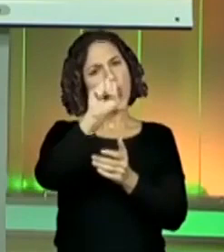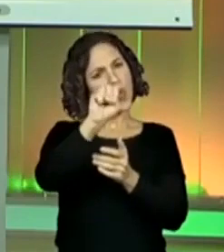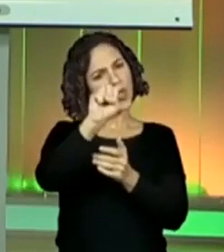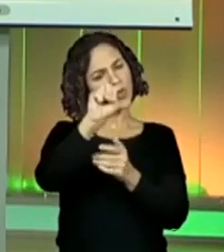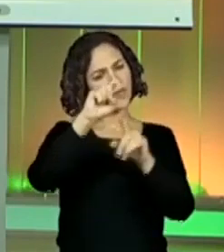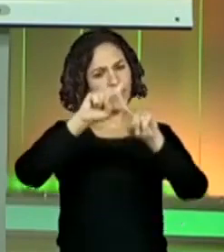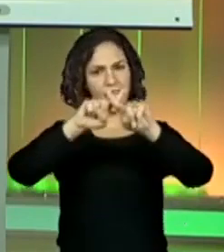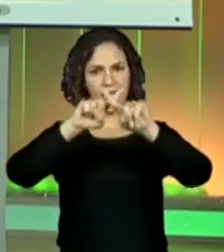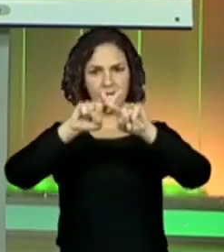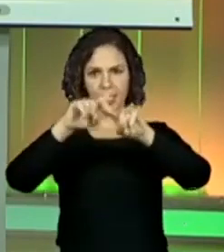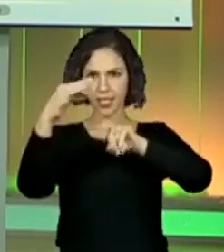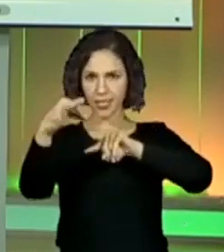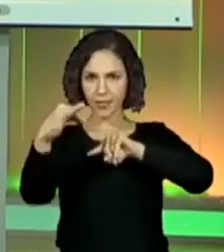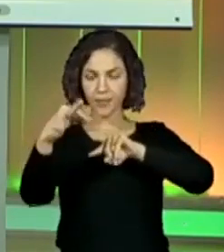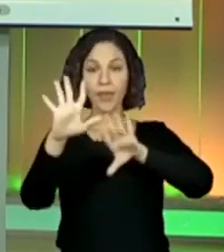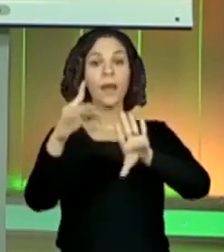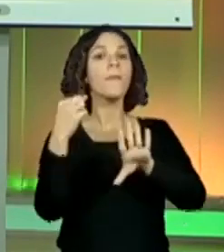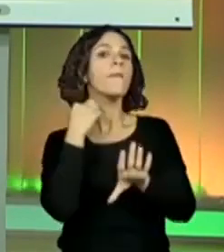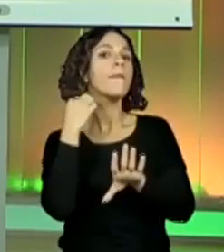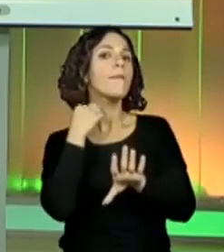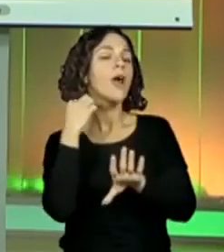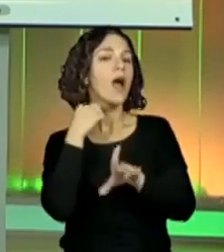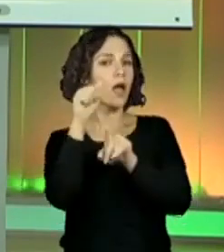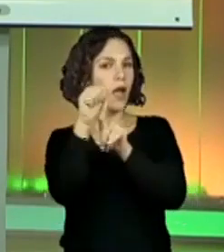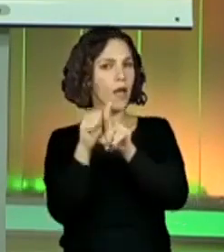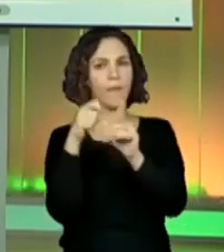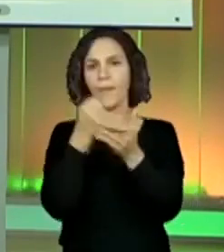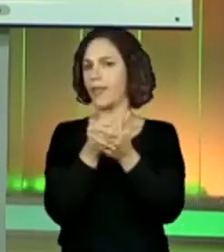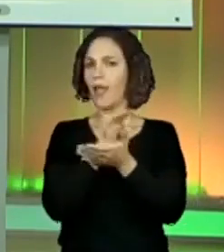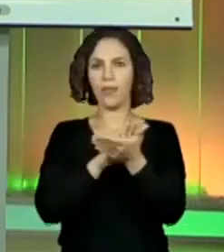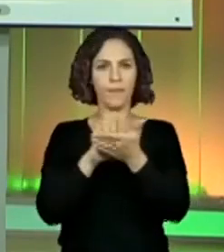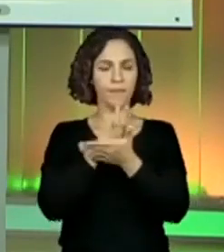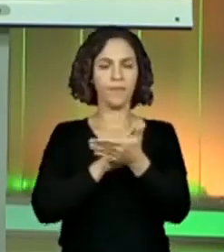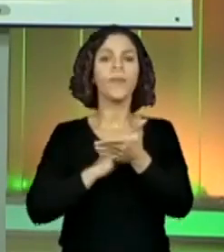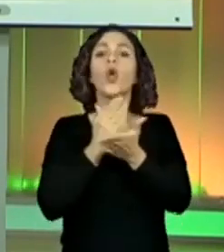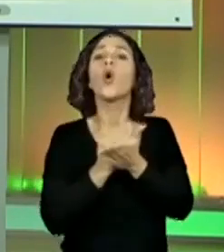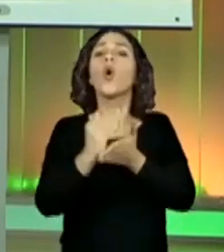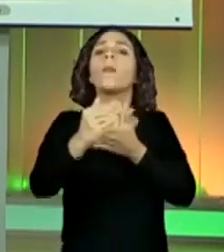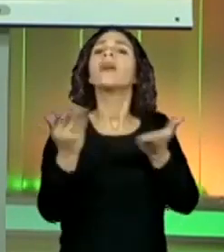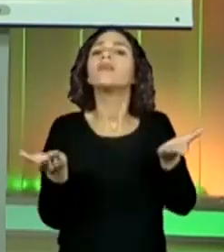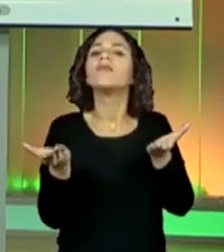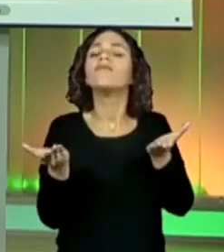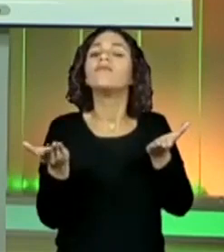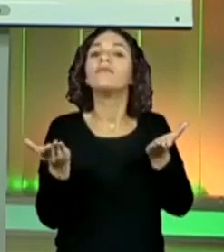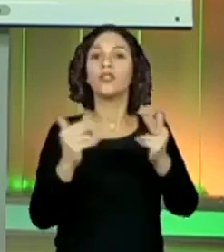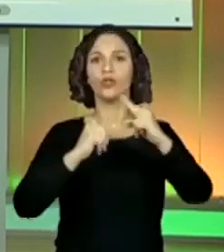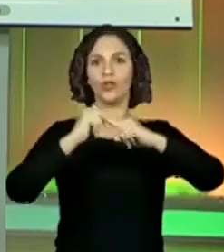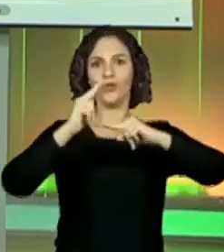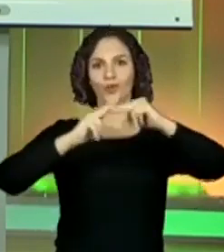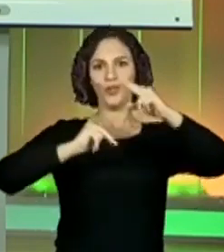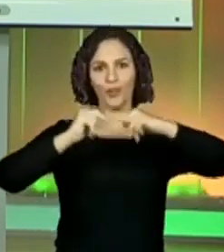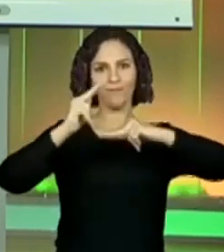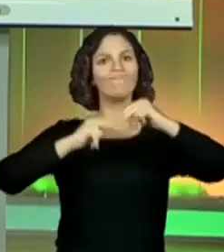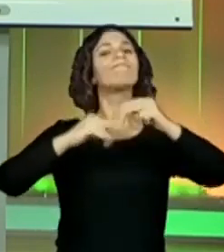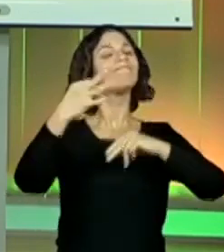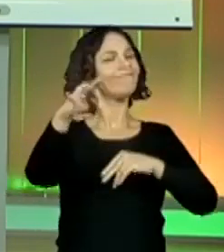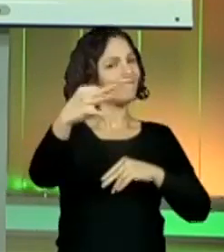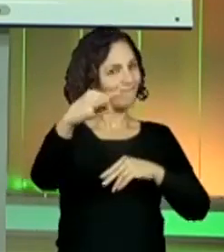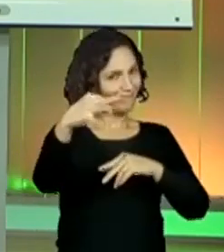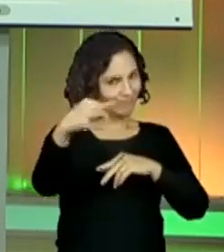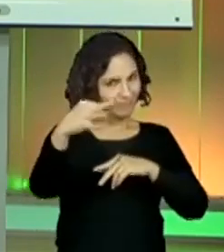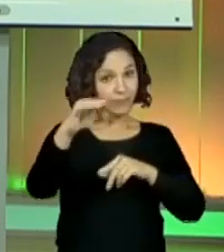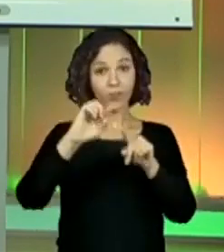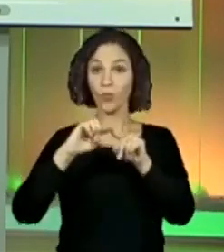não são? Em maio, ele não vai pagar nada. Então, ele vai começar a pagar em junho. Isso mesmo, em